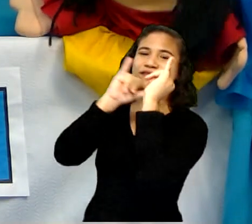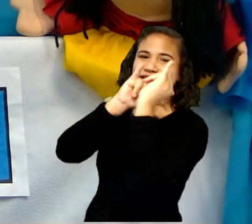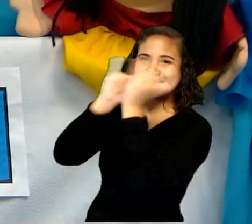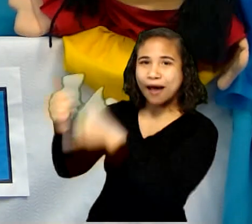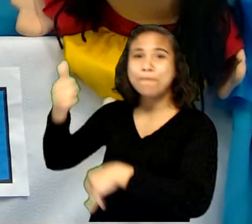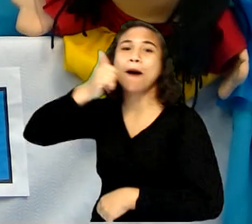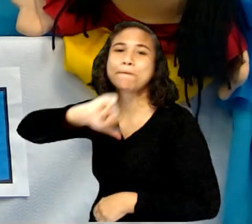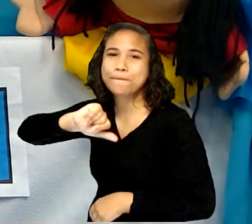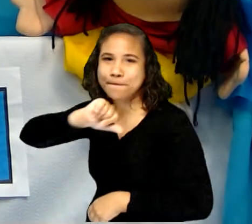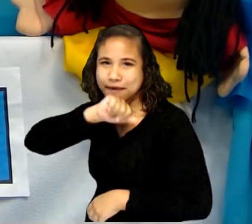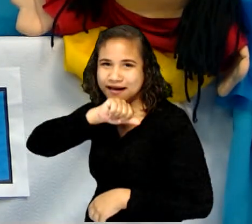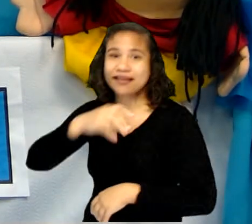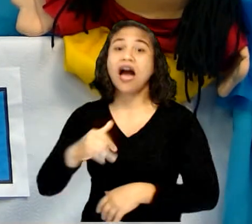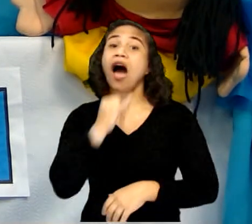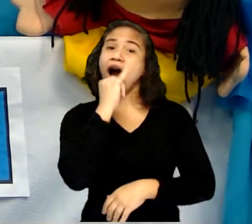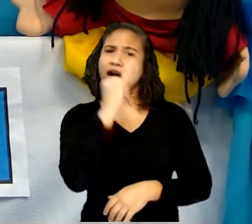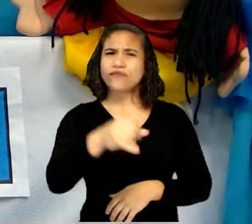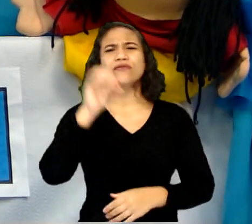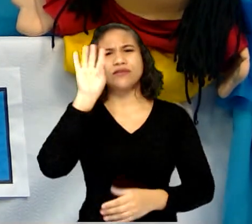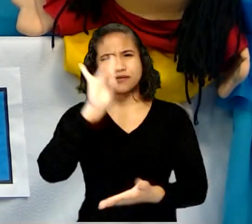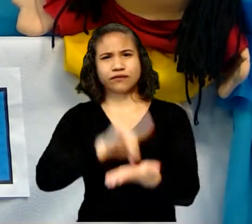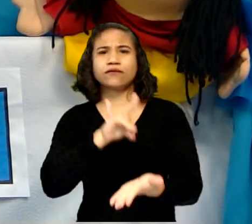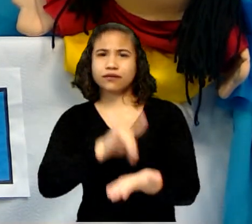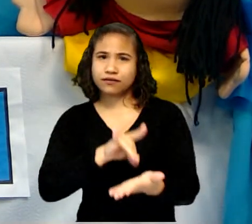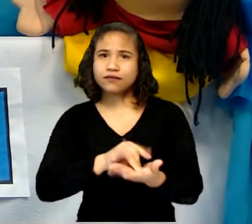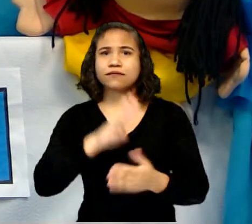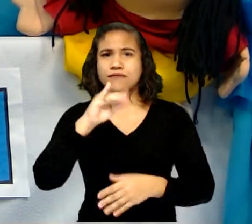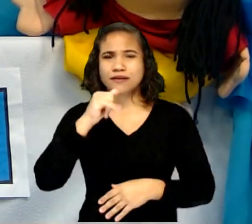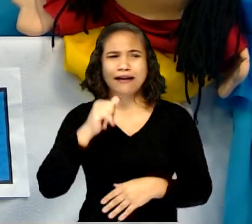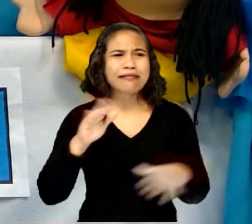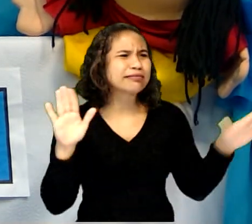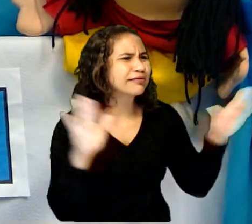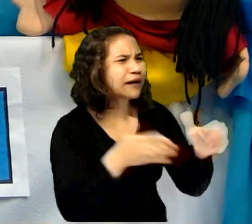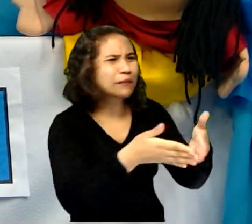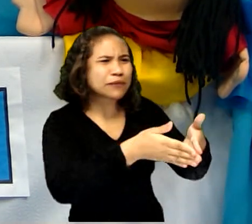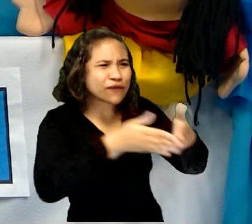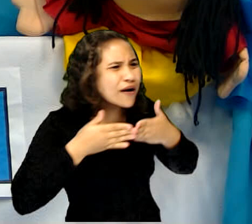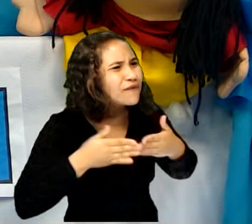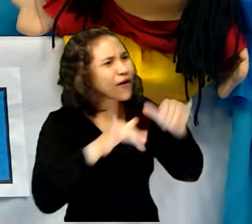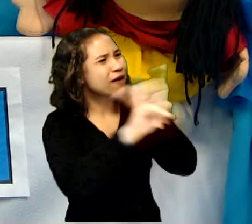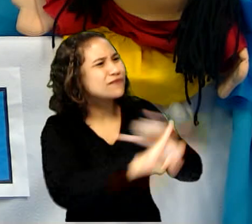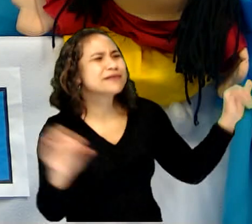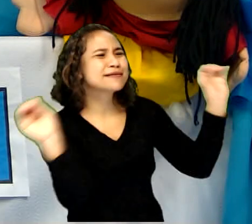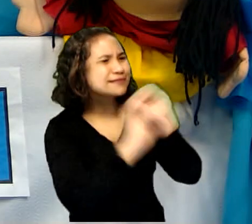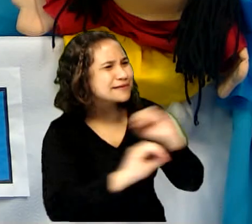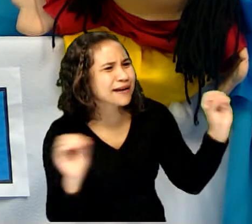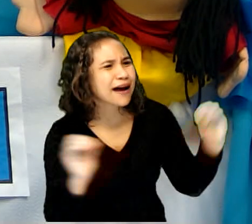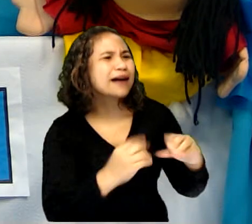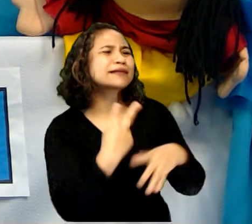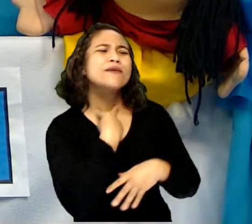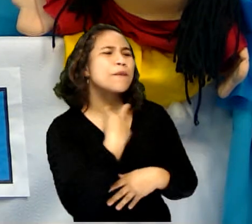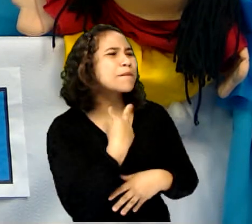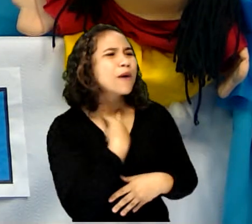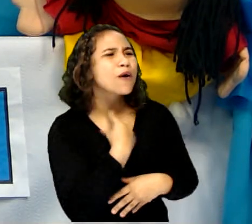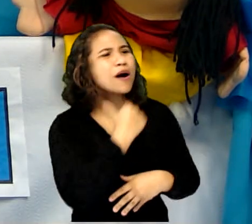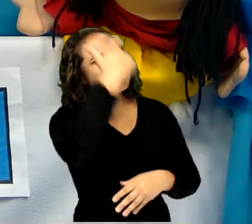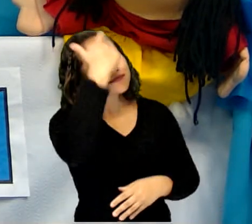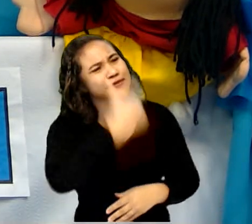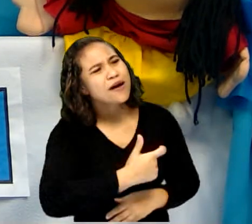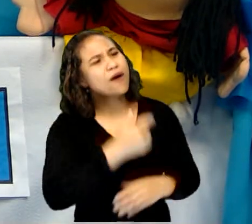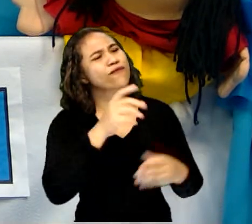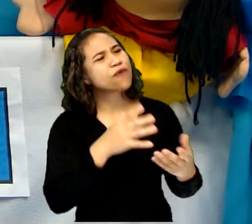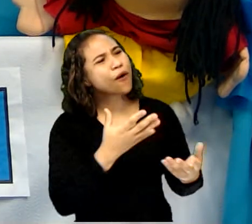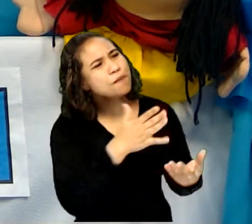mãe. Avisa mesmo, Bia! Não, por favor! Assim não dá! Assim eu vou